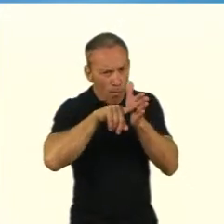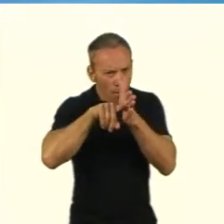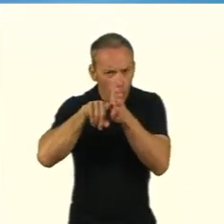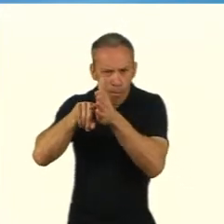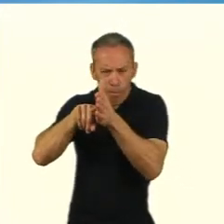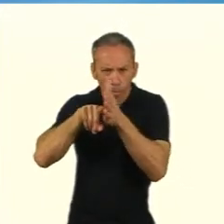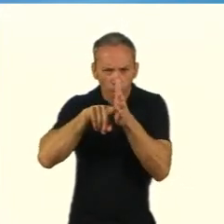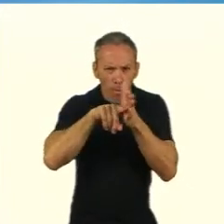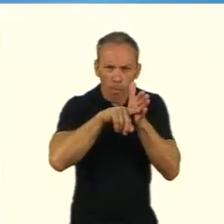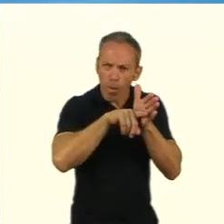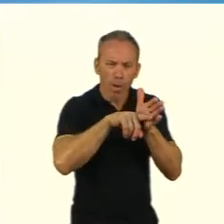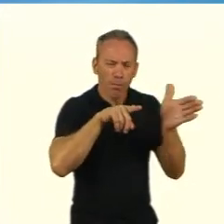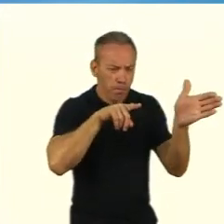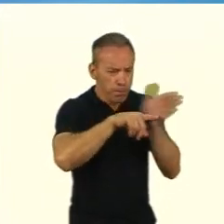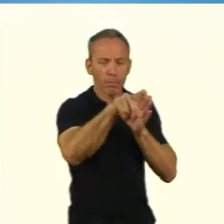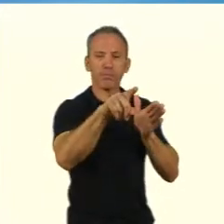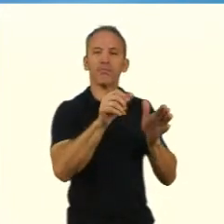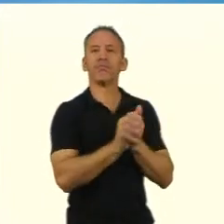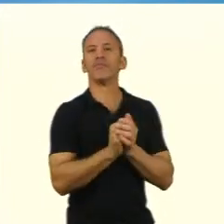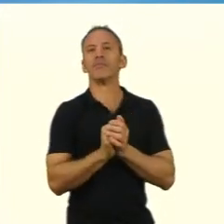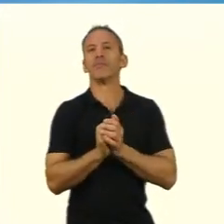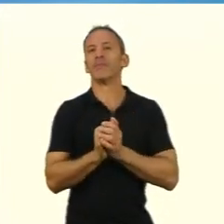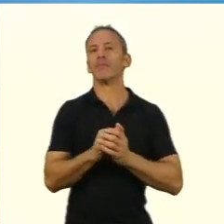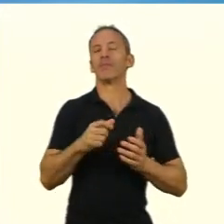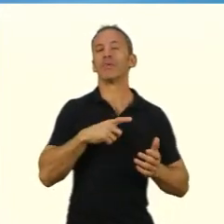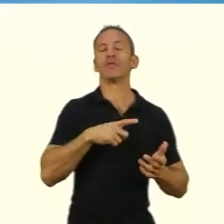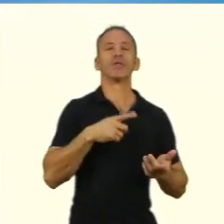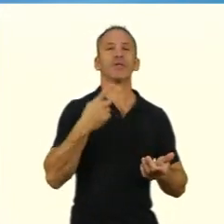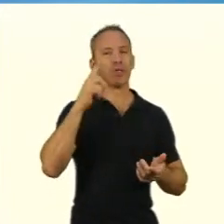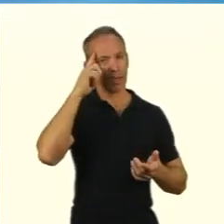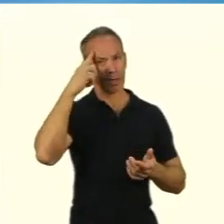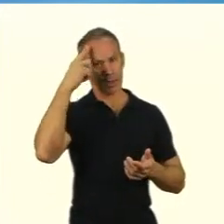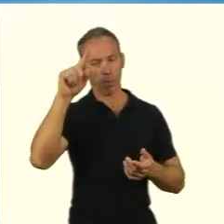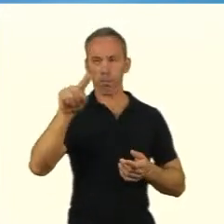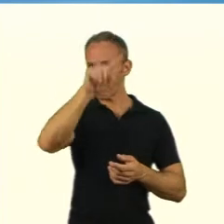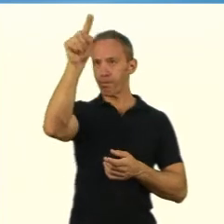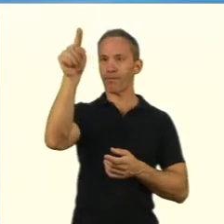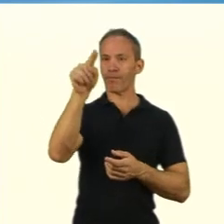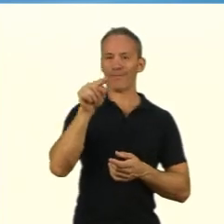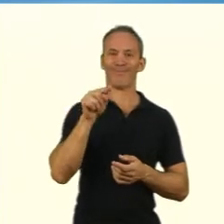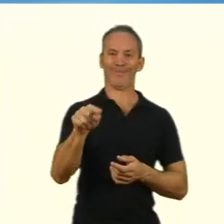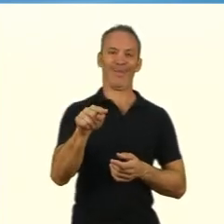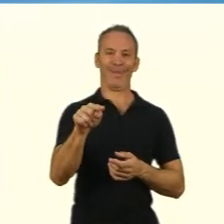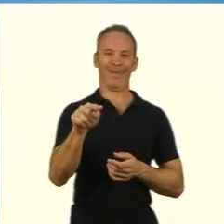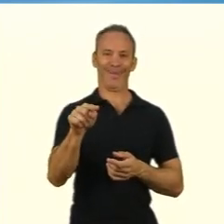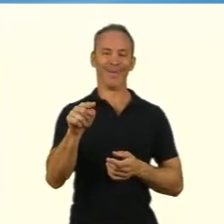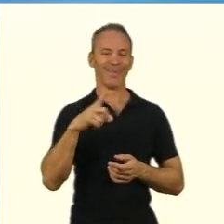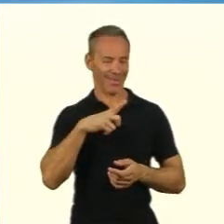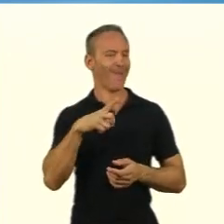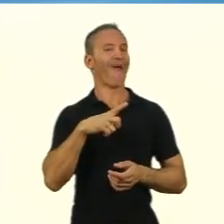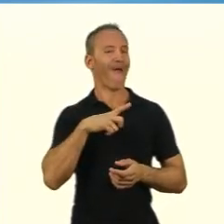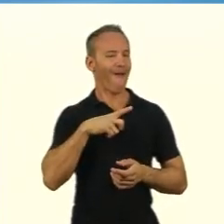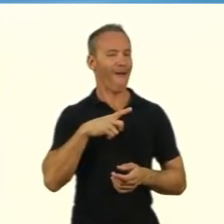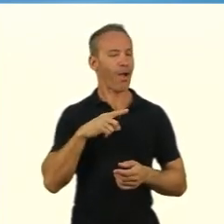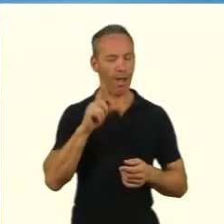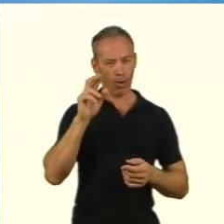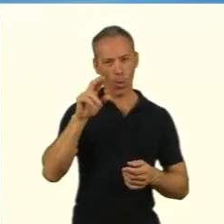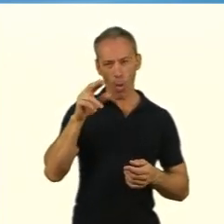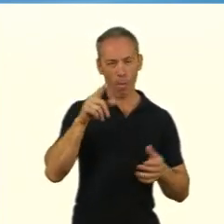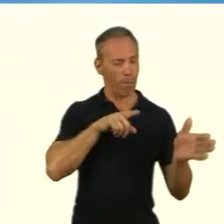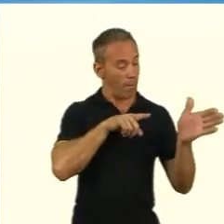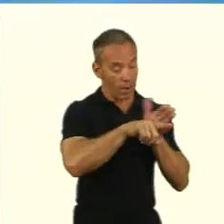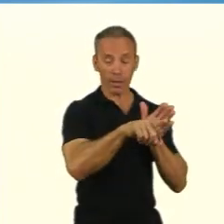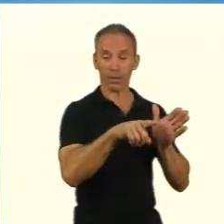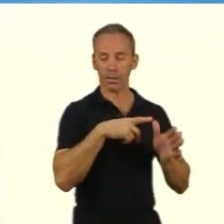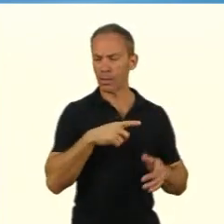ser investigado, né? E agora está sendo investigado no mestrado, não é isso? ideia? Isso, é assim mesmo. Então, feita